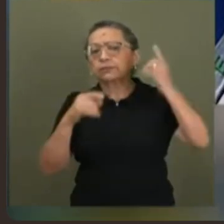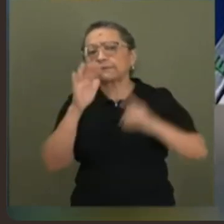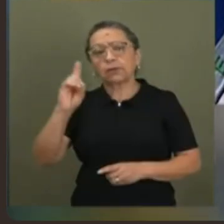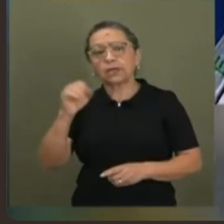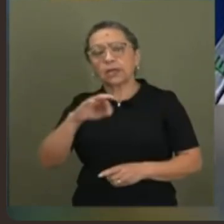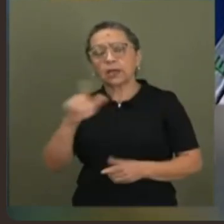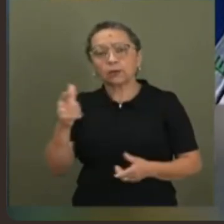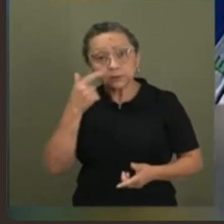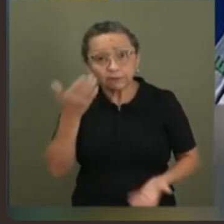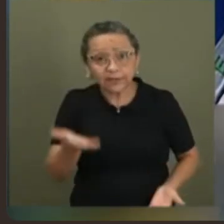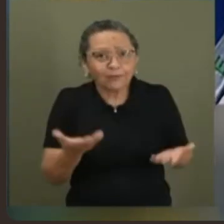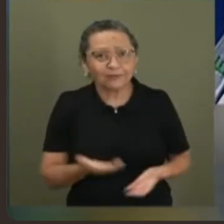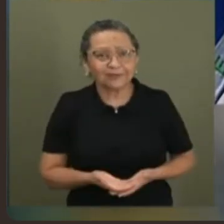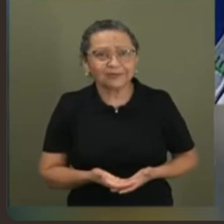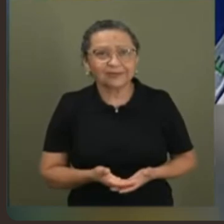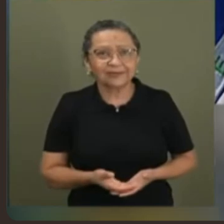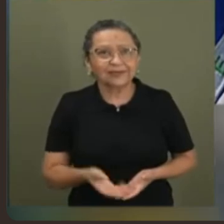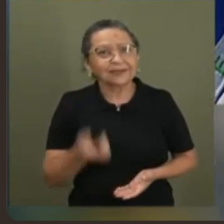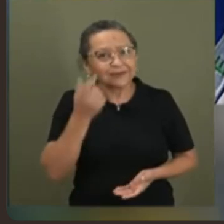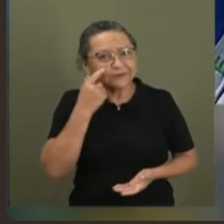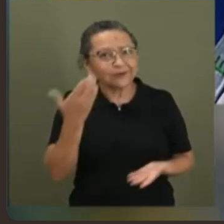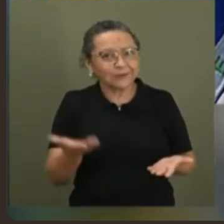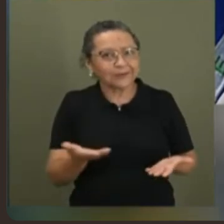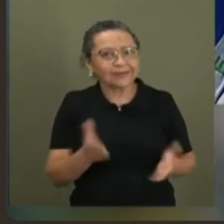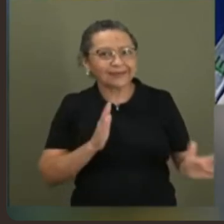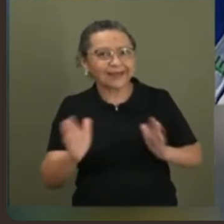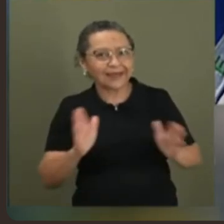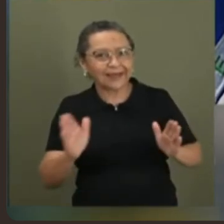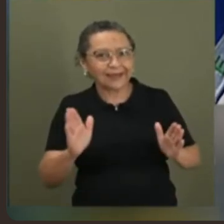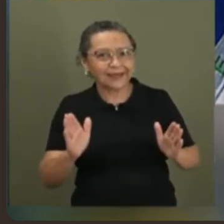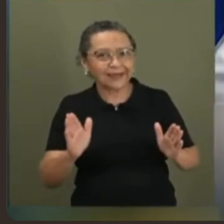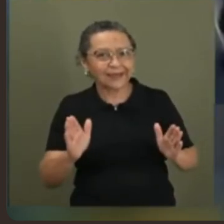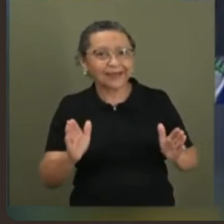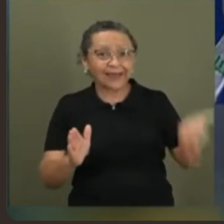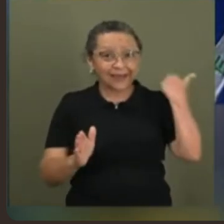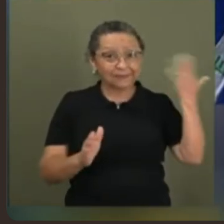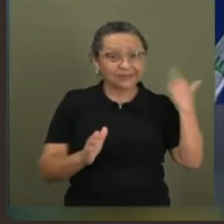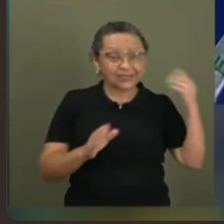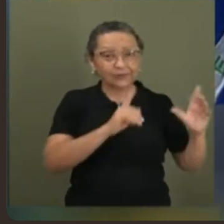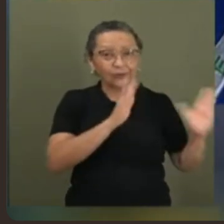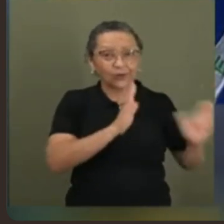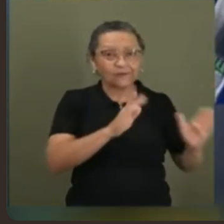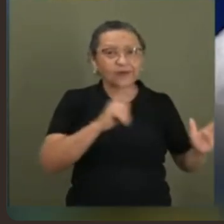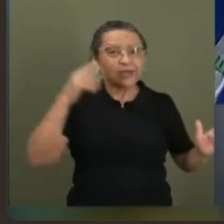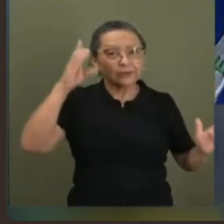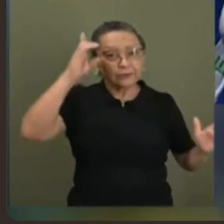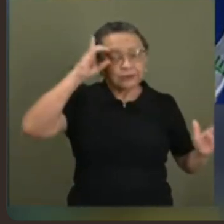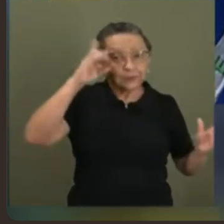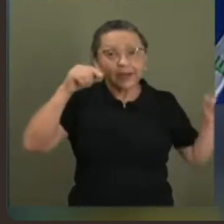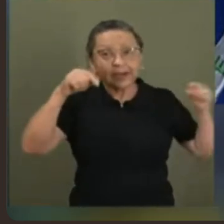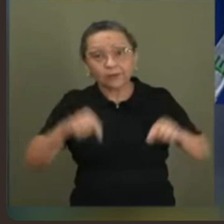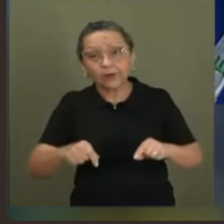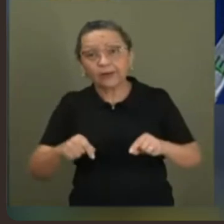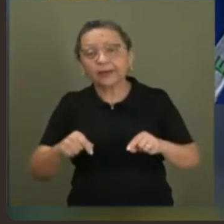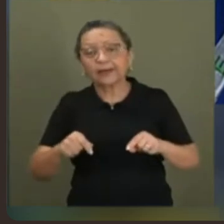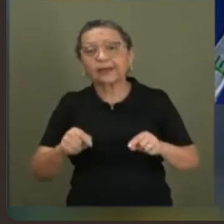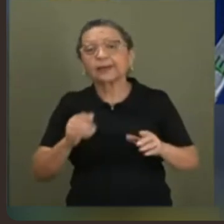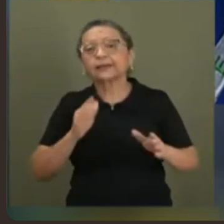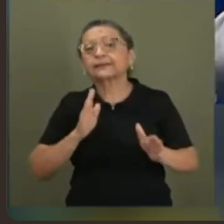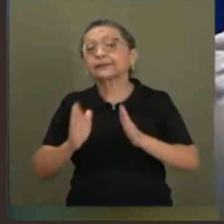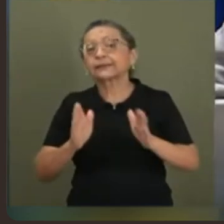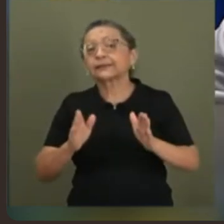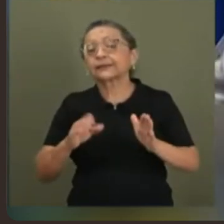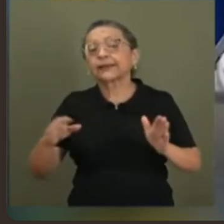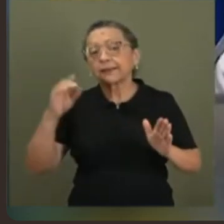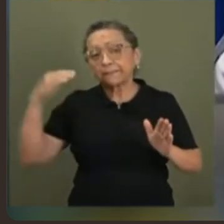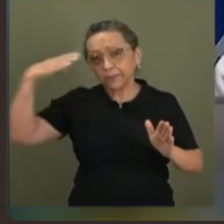Silveira. Vocês estão vendo como é que era? Vocês estão vendo como é que era o tratamento na época do governo da Dilma? Como é que o tratamento no governo do Lula? E como é que era o tratamento